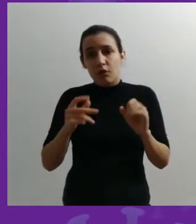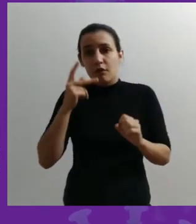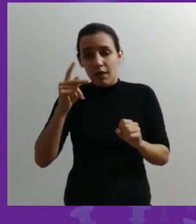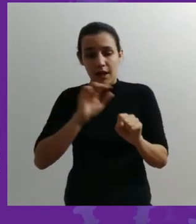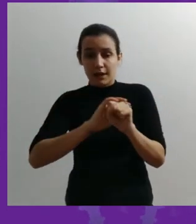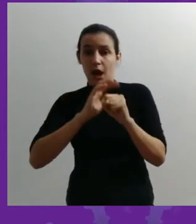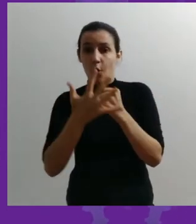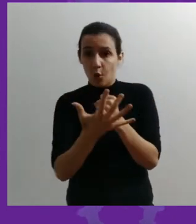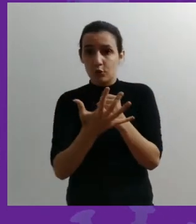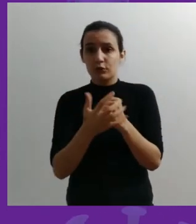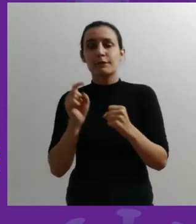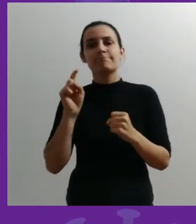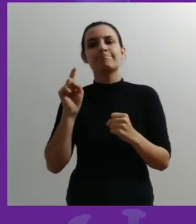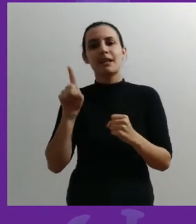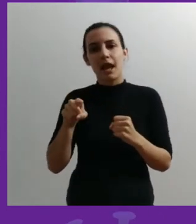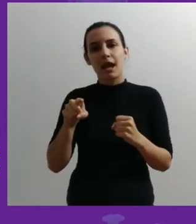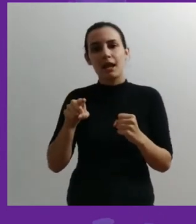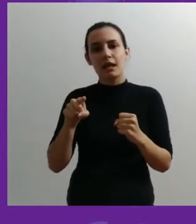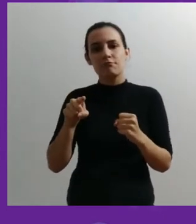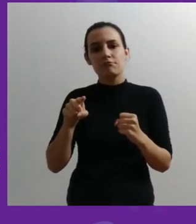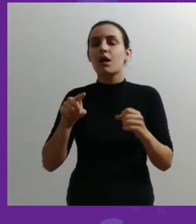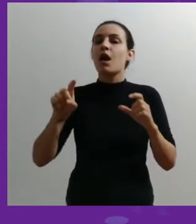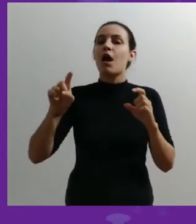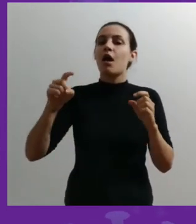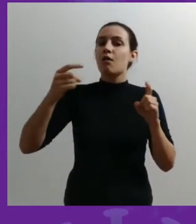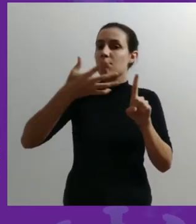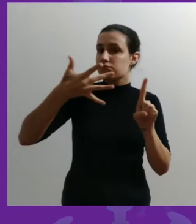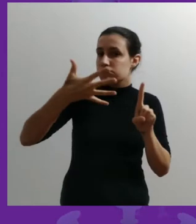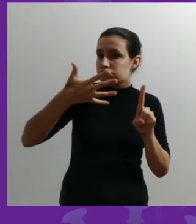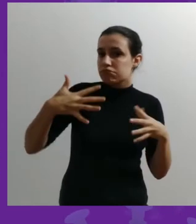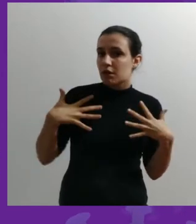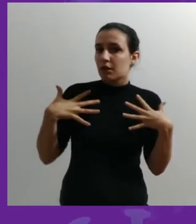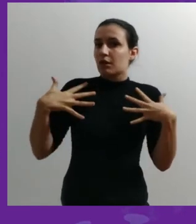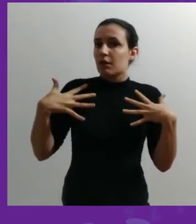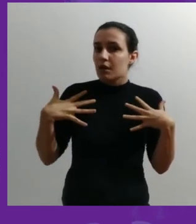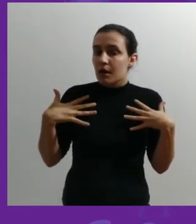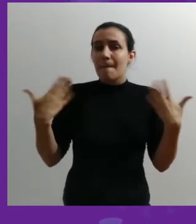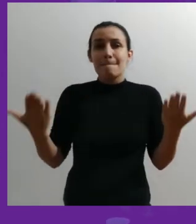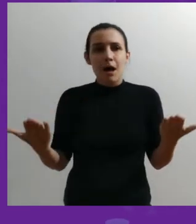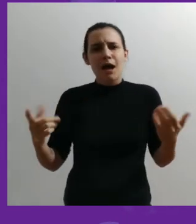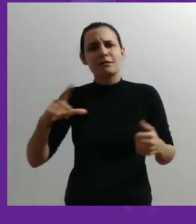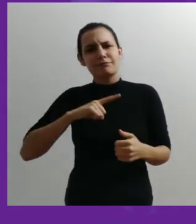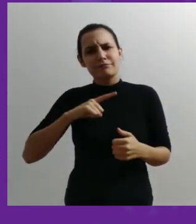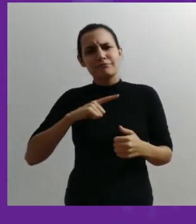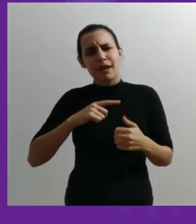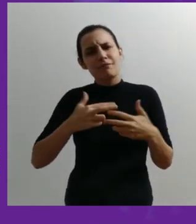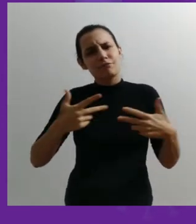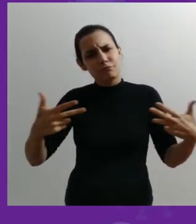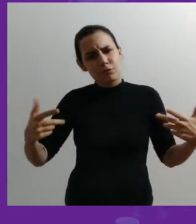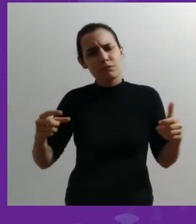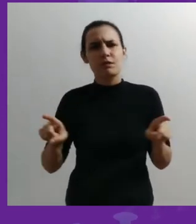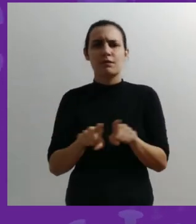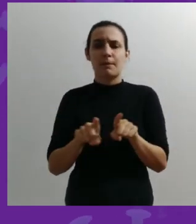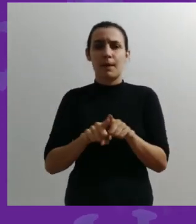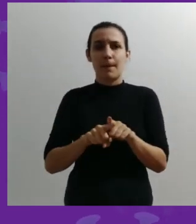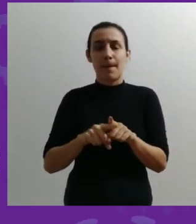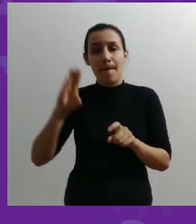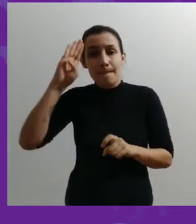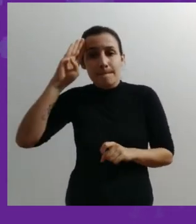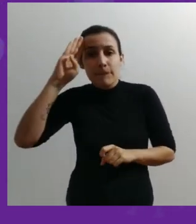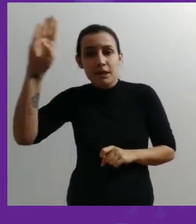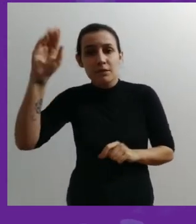a COVID-19 é uma síndrome respiratória. Agora, ela cursa com outras coisas, por exemplo,